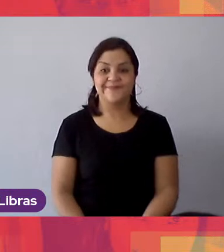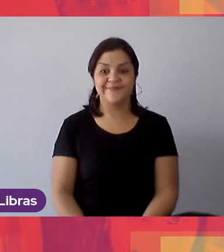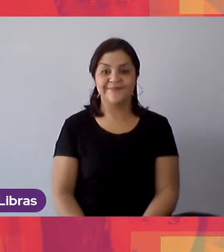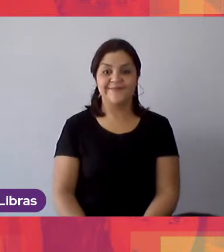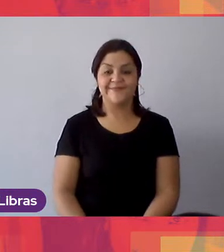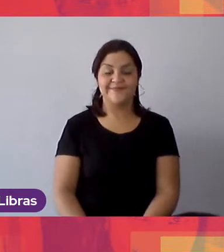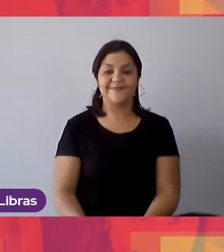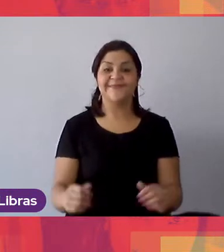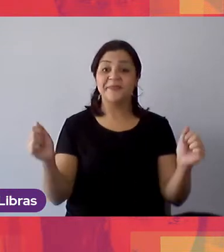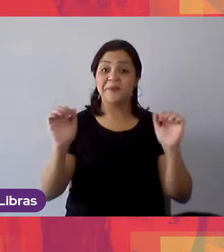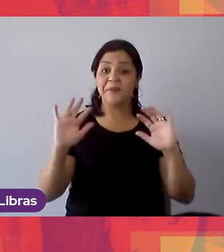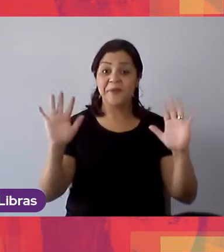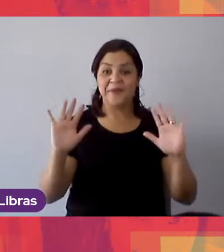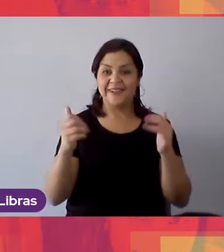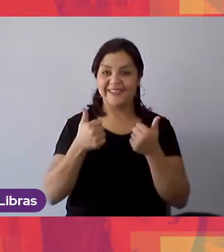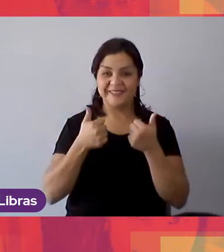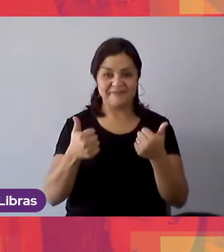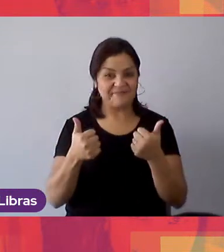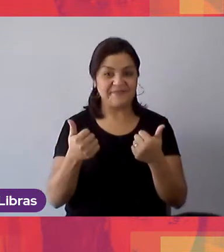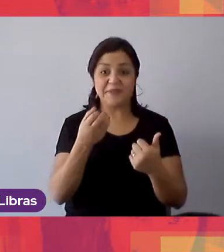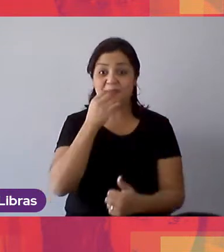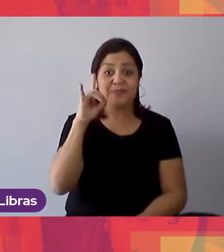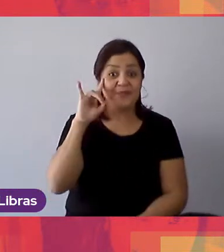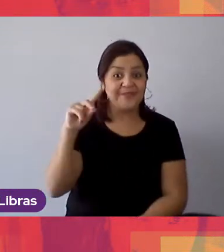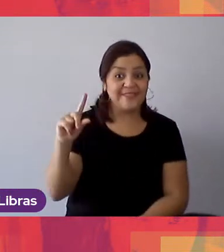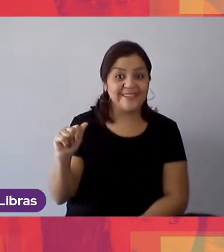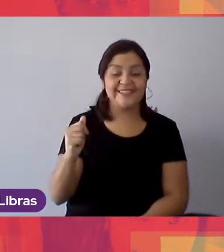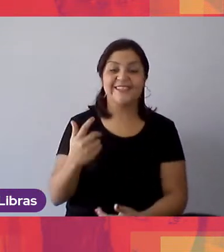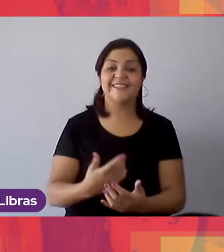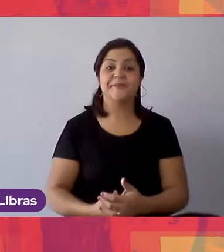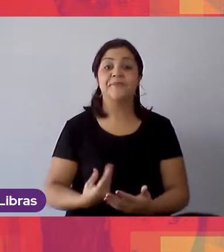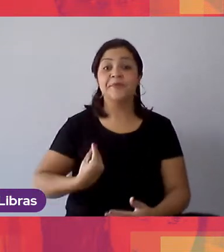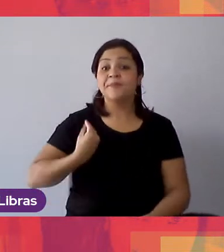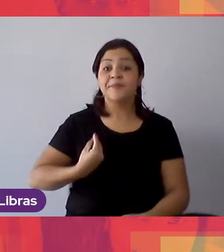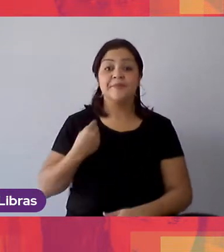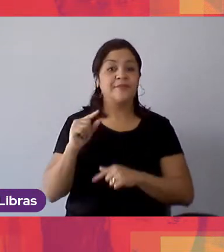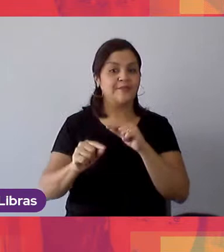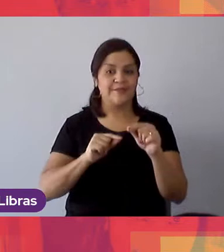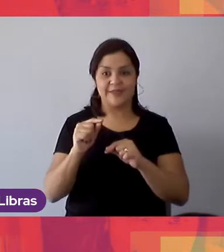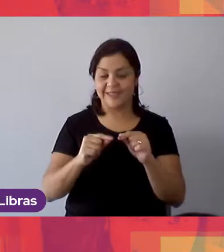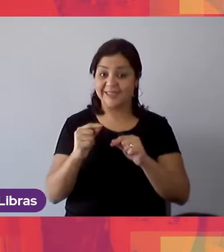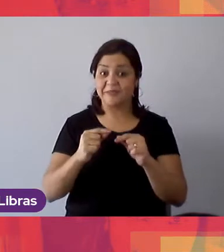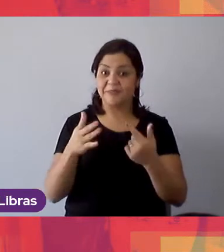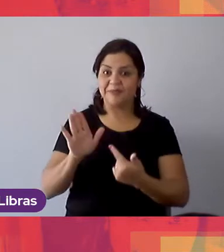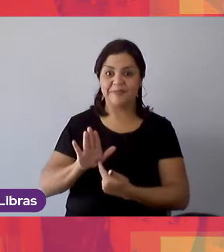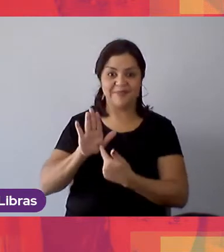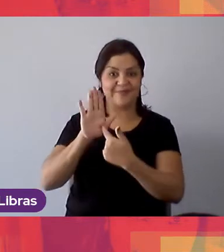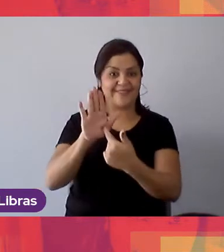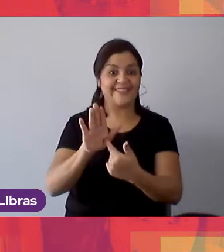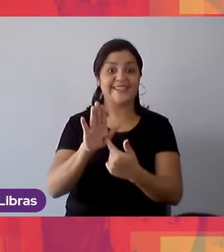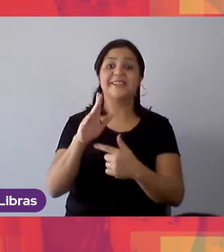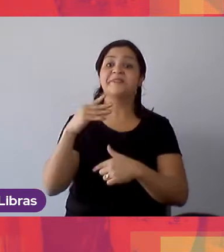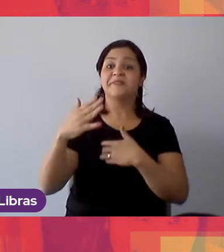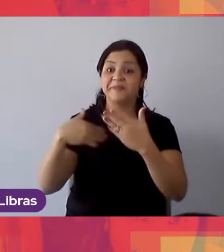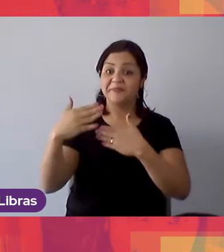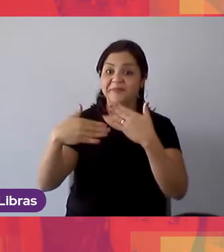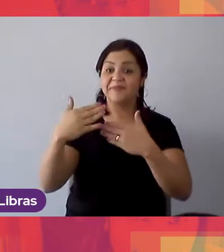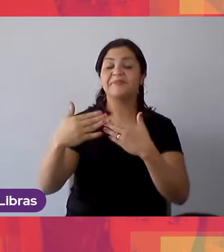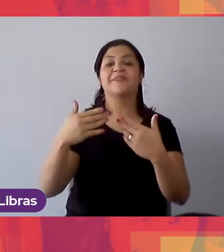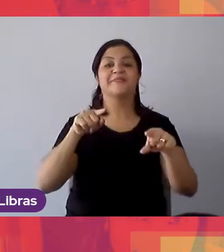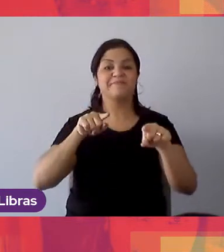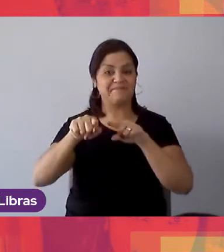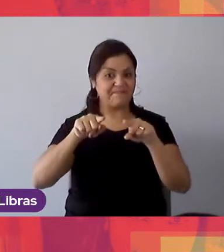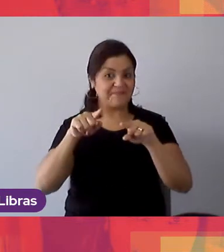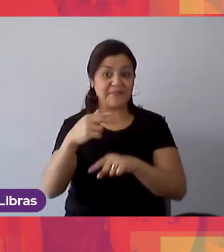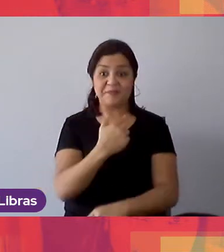Olá pessoal, tudo bem? Bom dia! Estamos aqui para mais uma apresentação do Clique Carreira. Meu nome é Júlia, eu faço